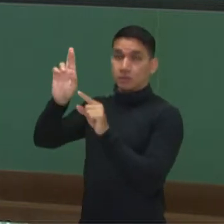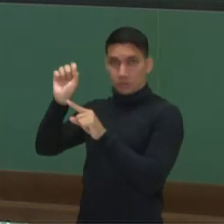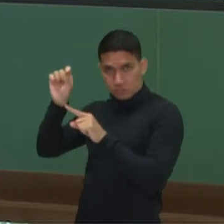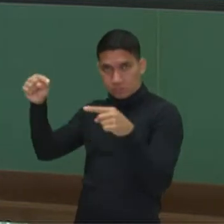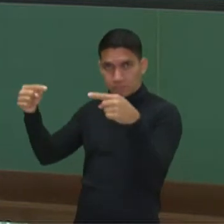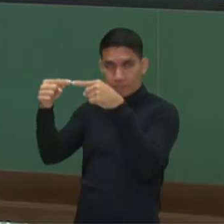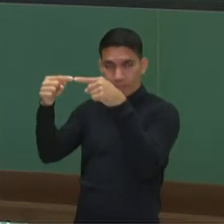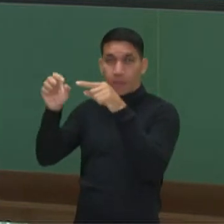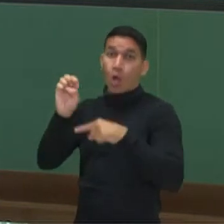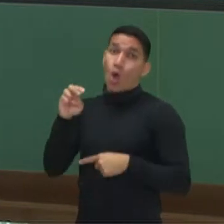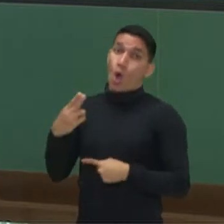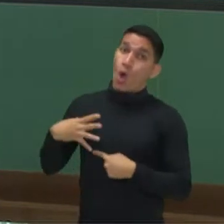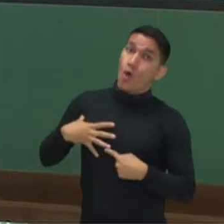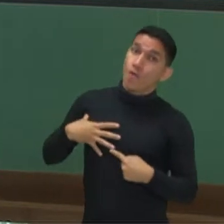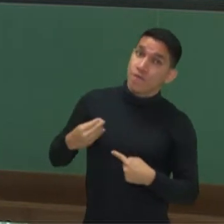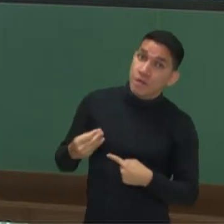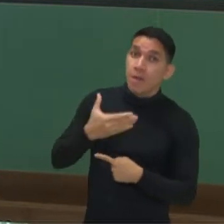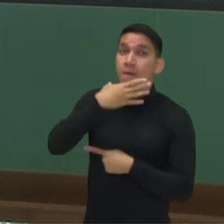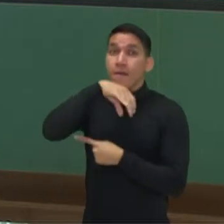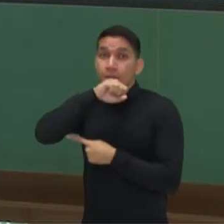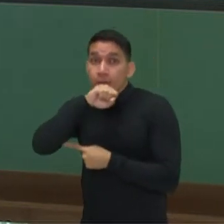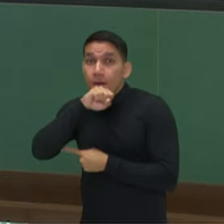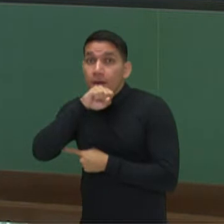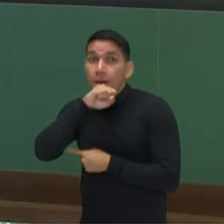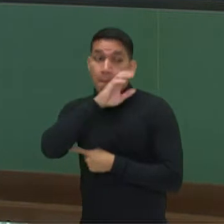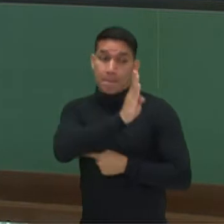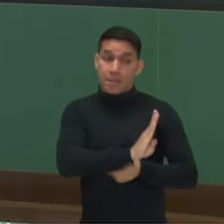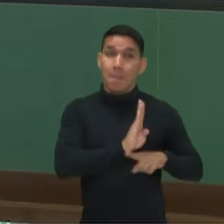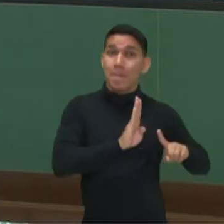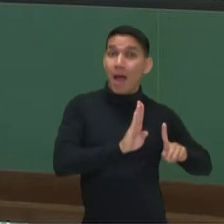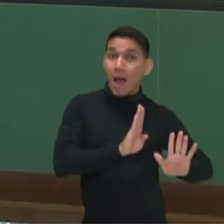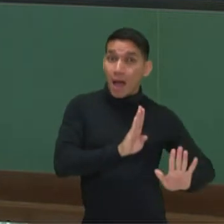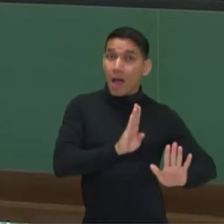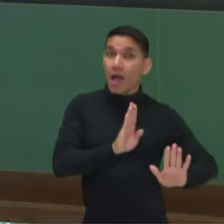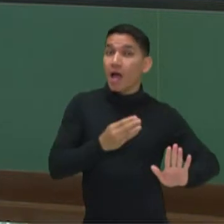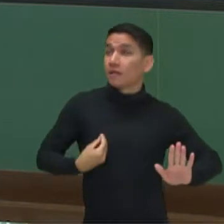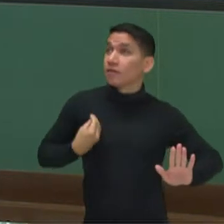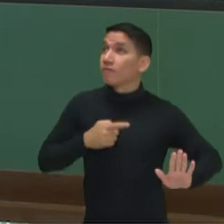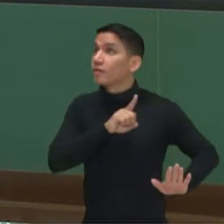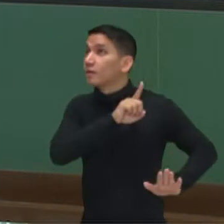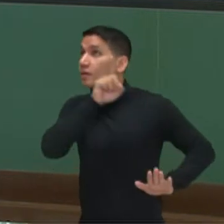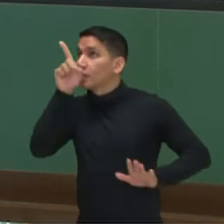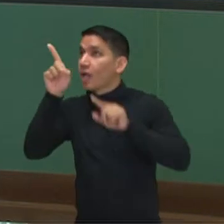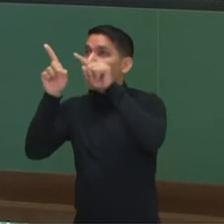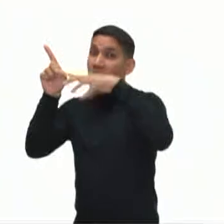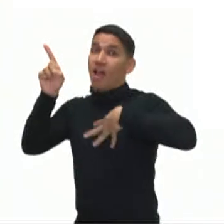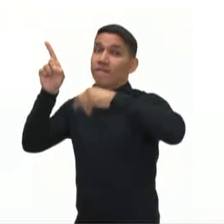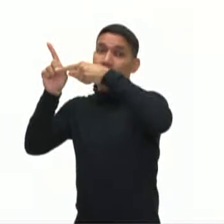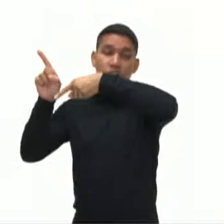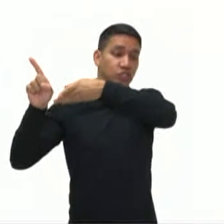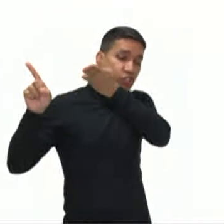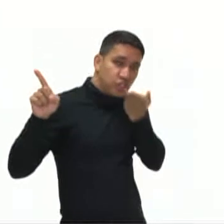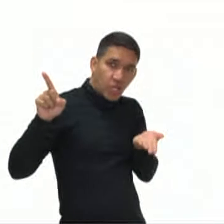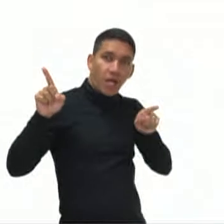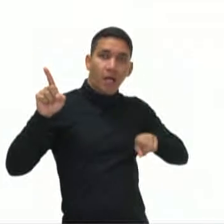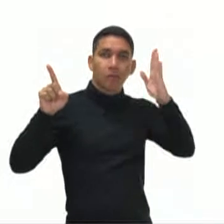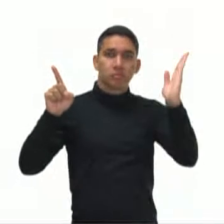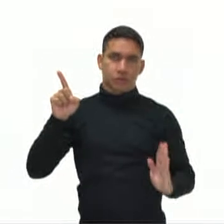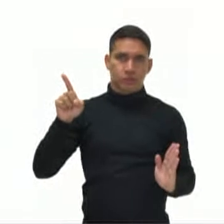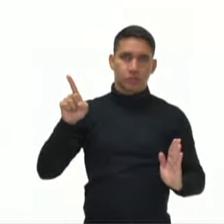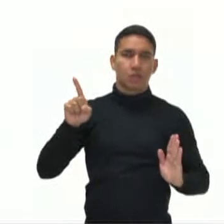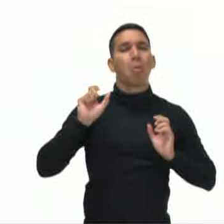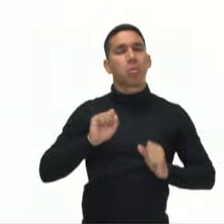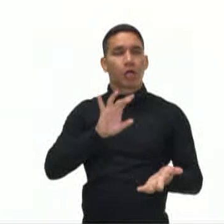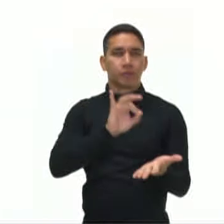filho, né? De pai brasileiro, mas que reside no exterior, venha a morar aqui no Brasil. E nós temos a opção da